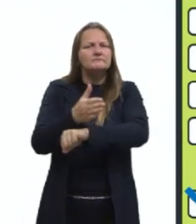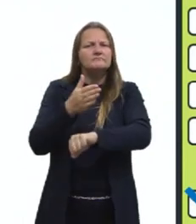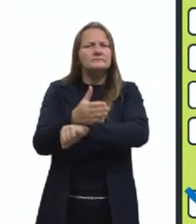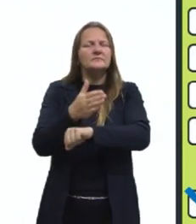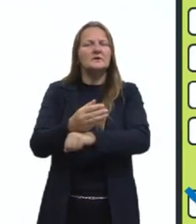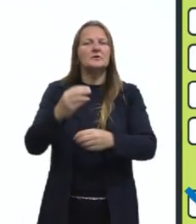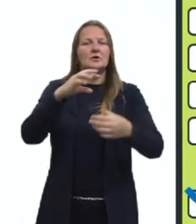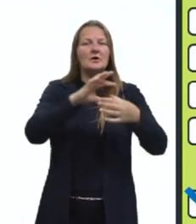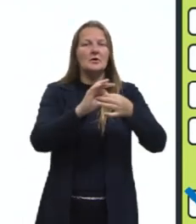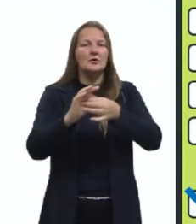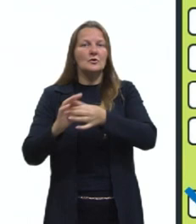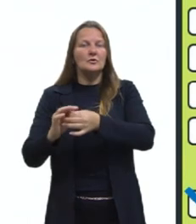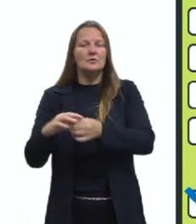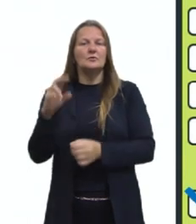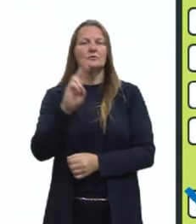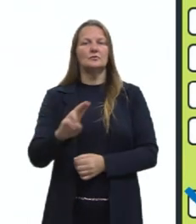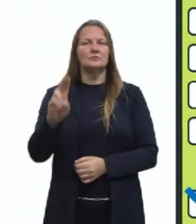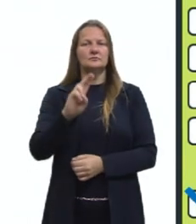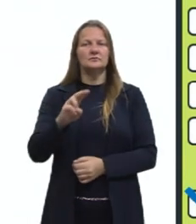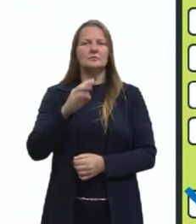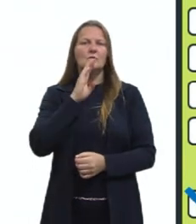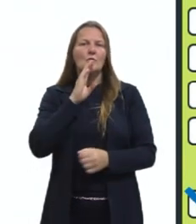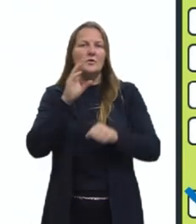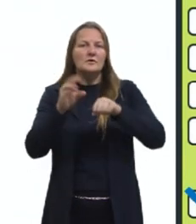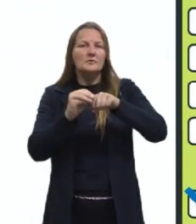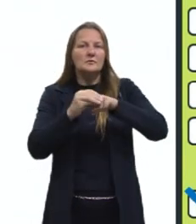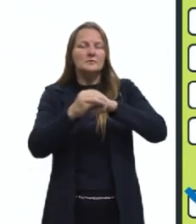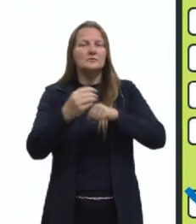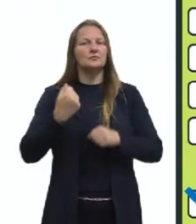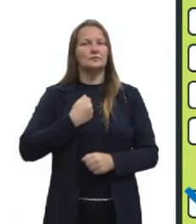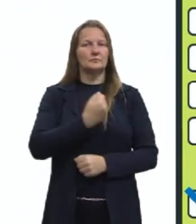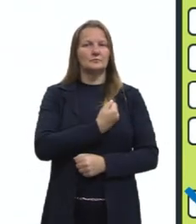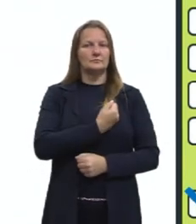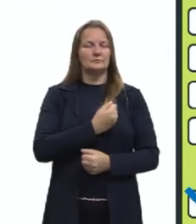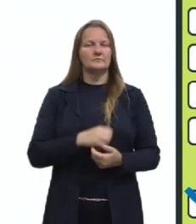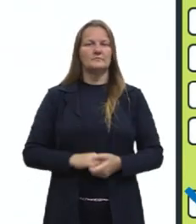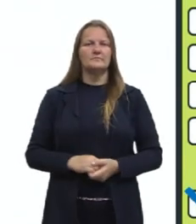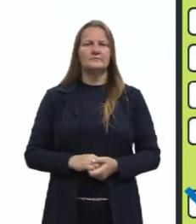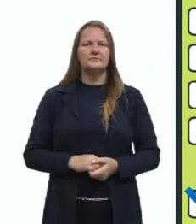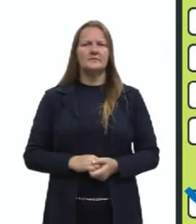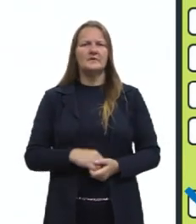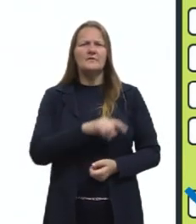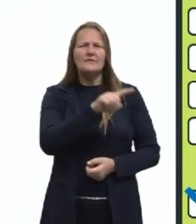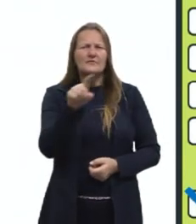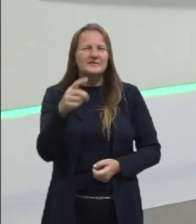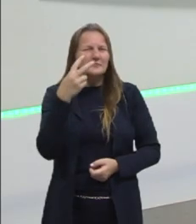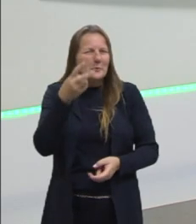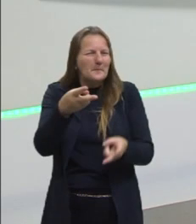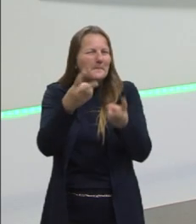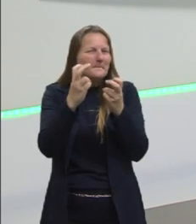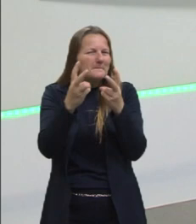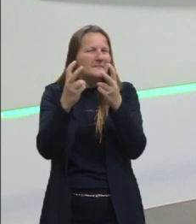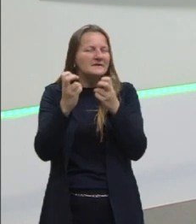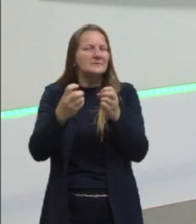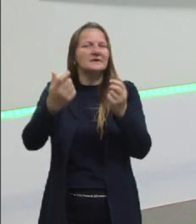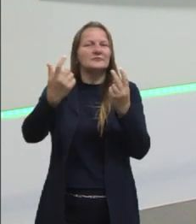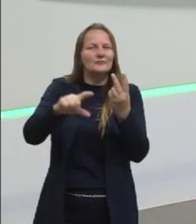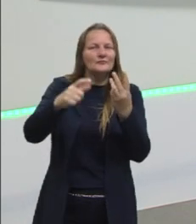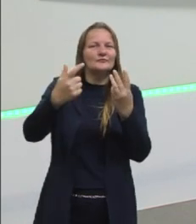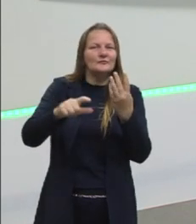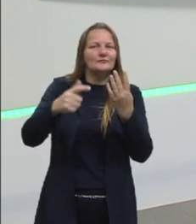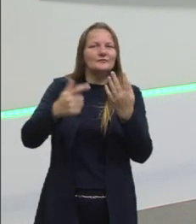na realidade utilizando conhecimentos numéricos. Vocês vão ver que vai se repetir